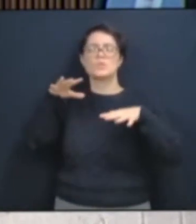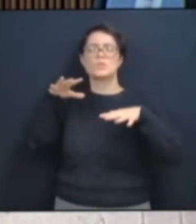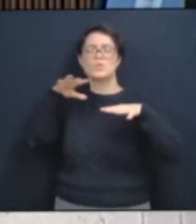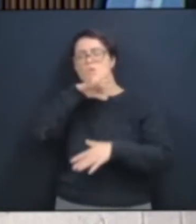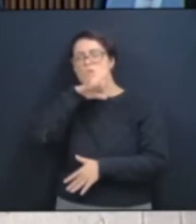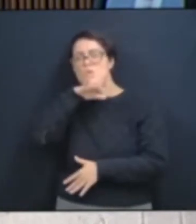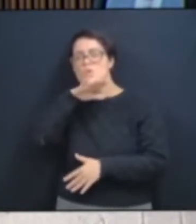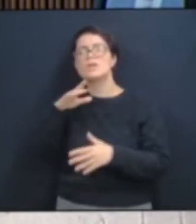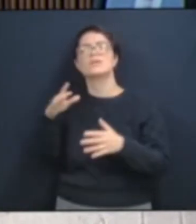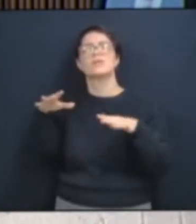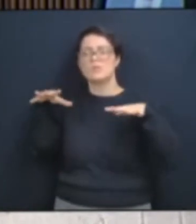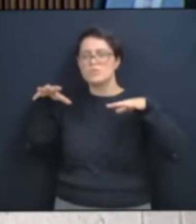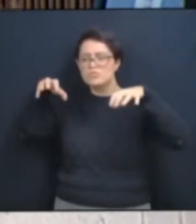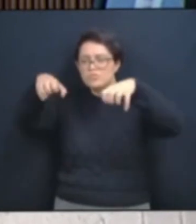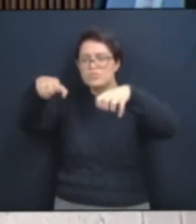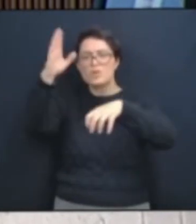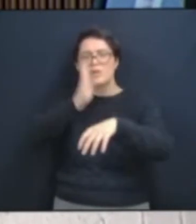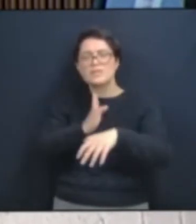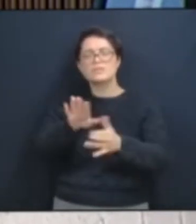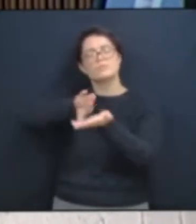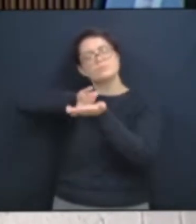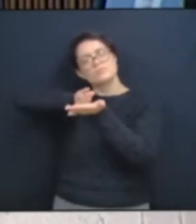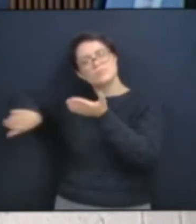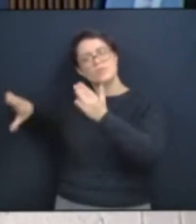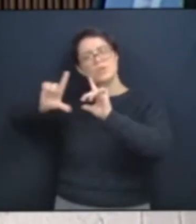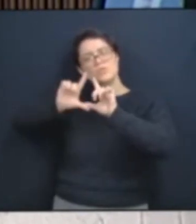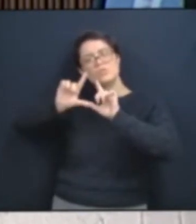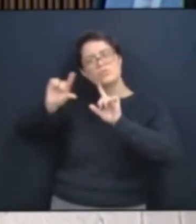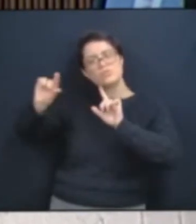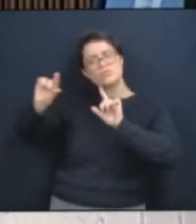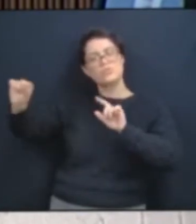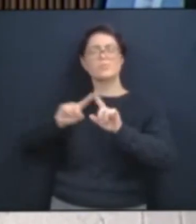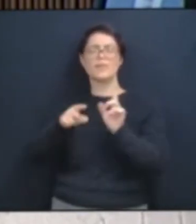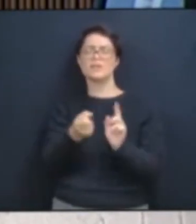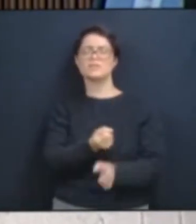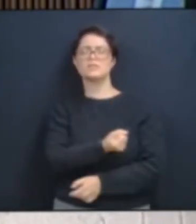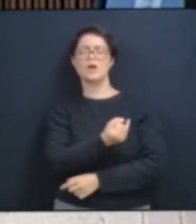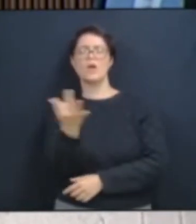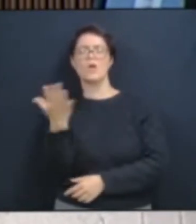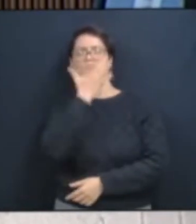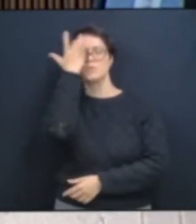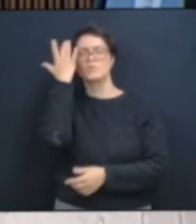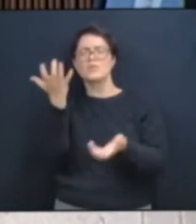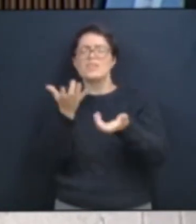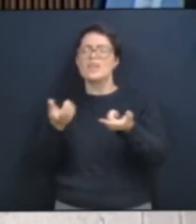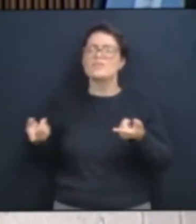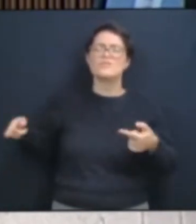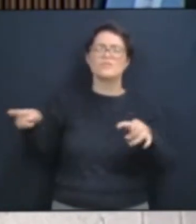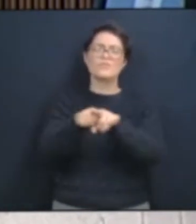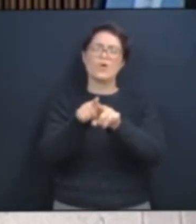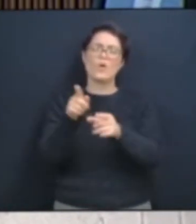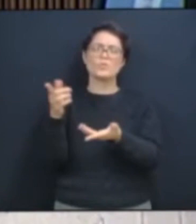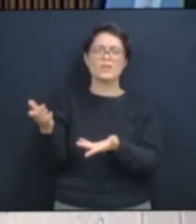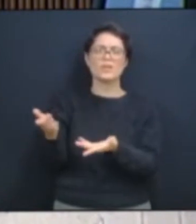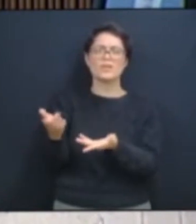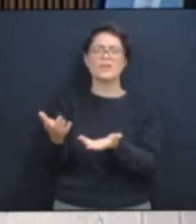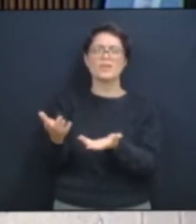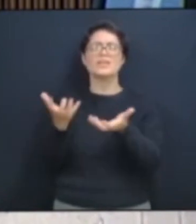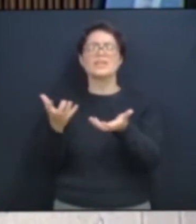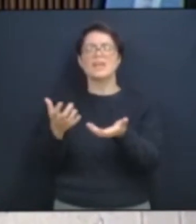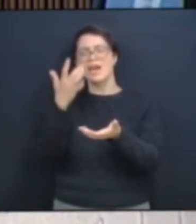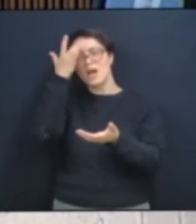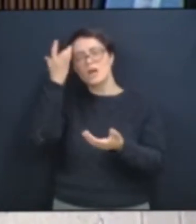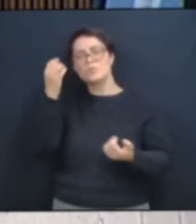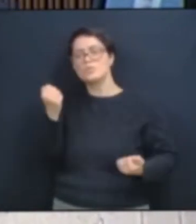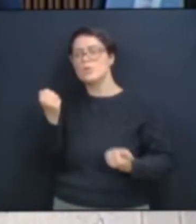está indo embora. Mas aqueles que querem a volta do fantasma, a volta do torturador, porque quem defende a